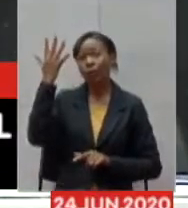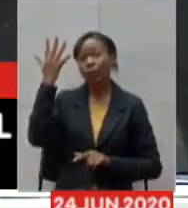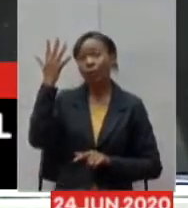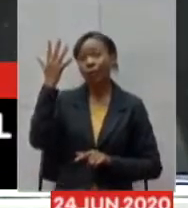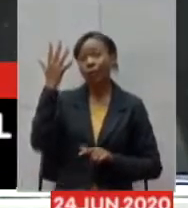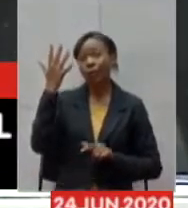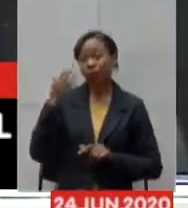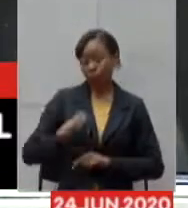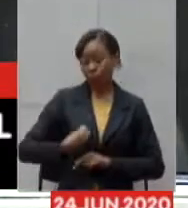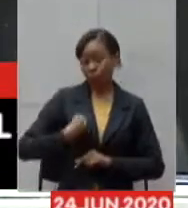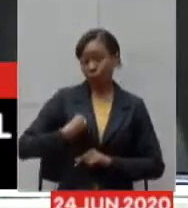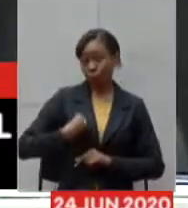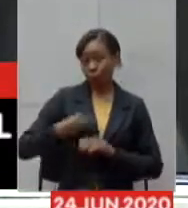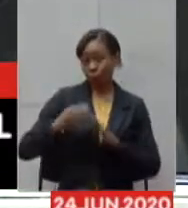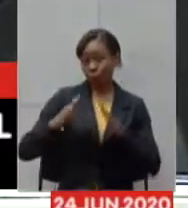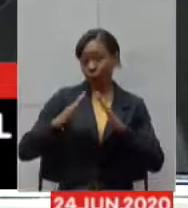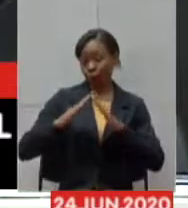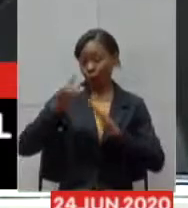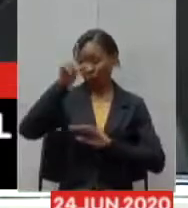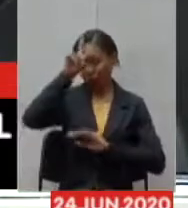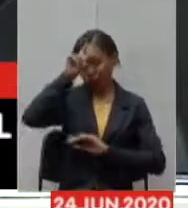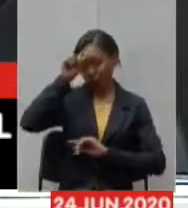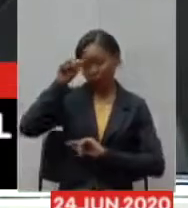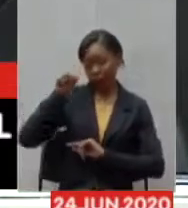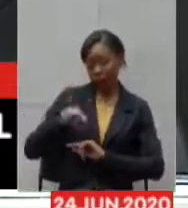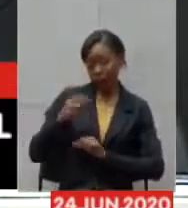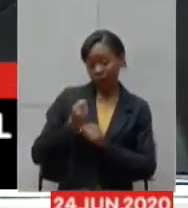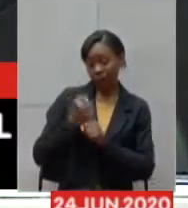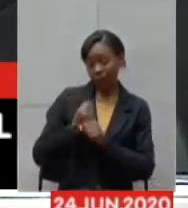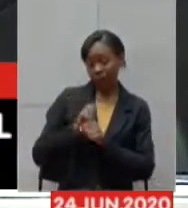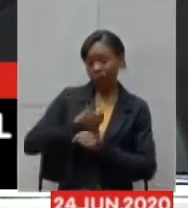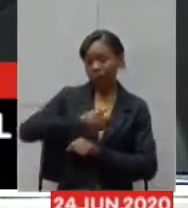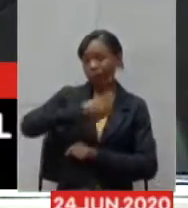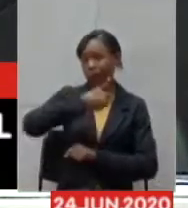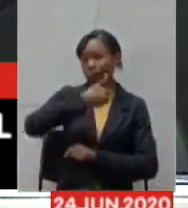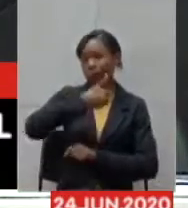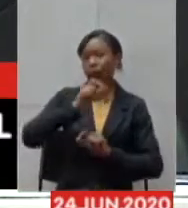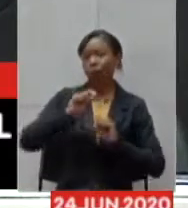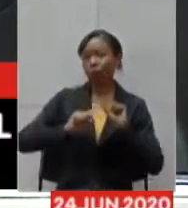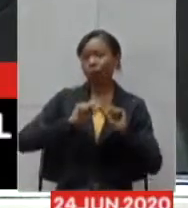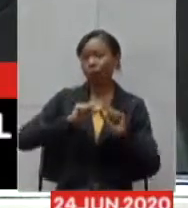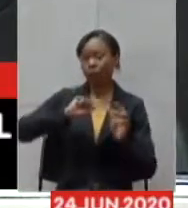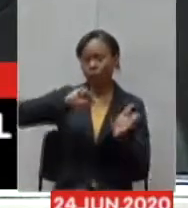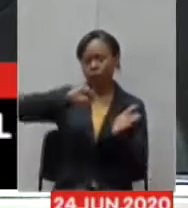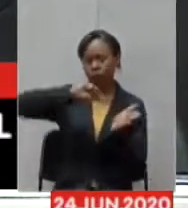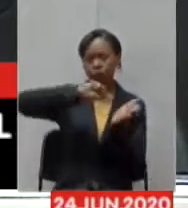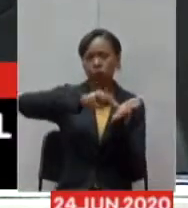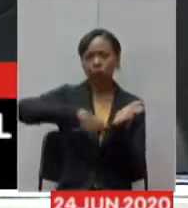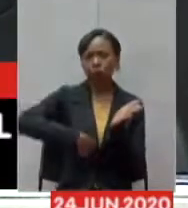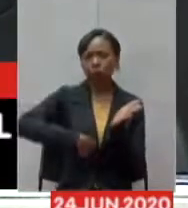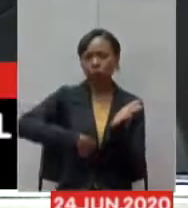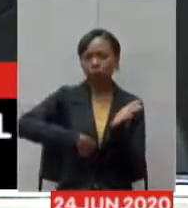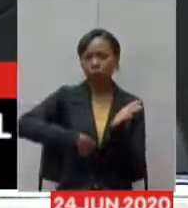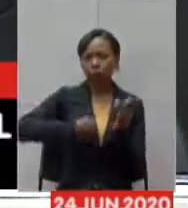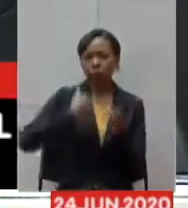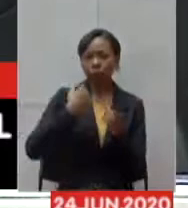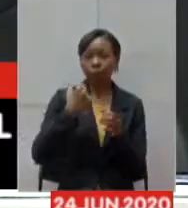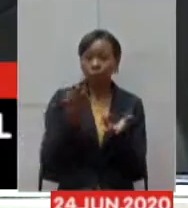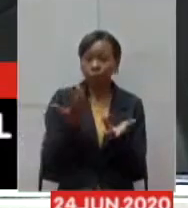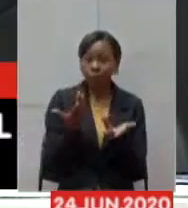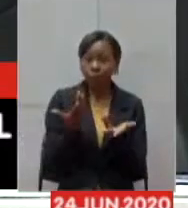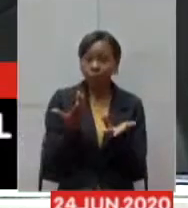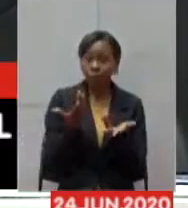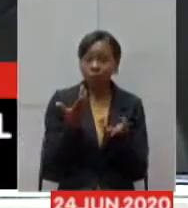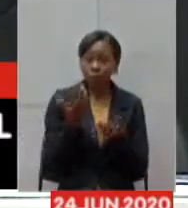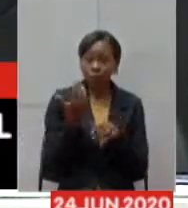funcionamento era contratação alguém que contratasse uma mão de obra para a operação